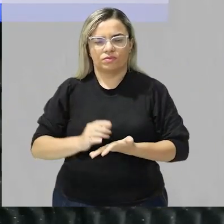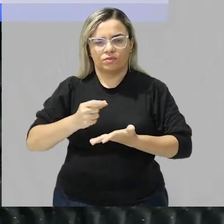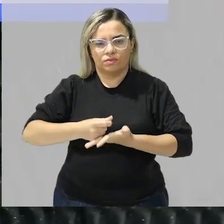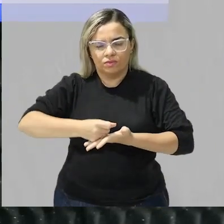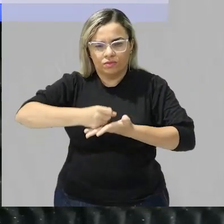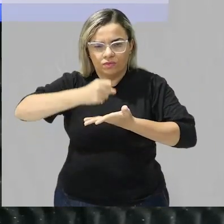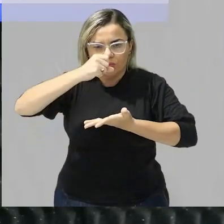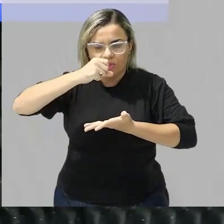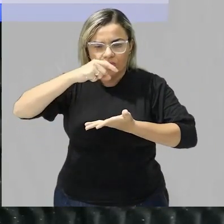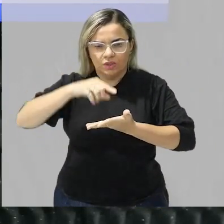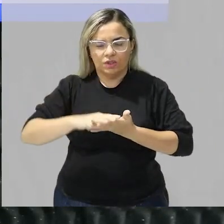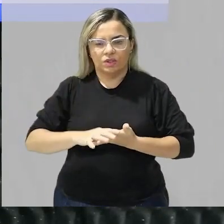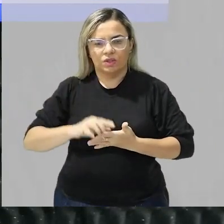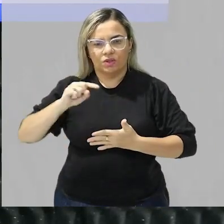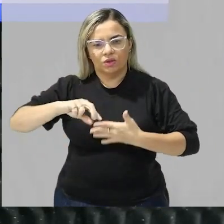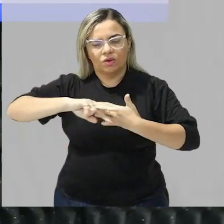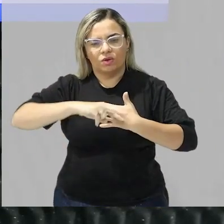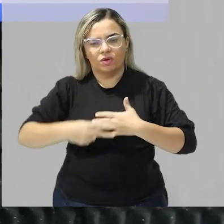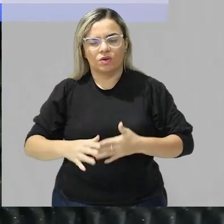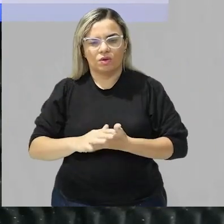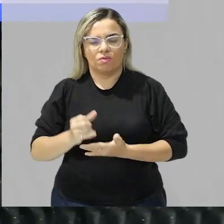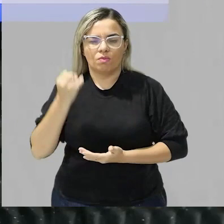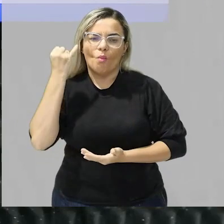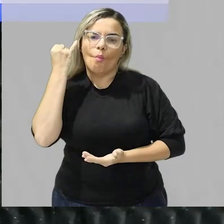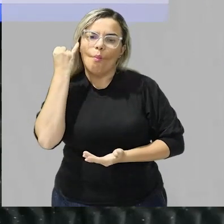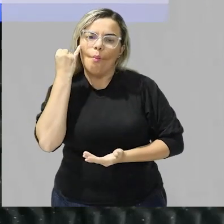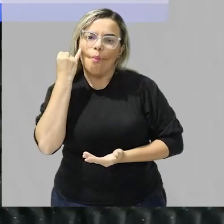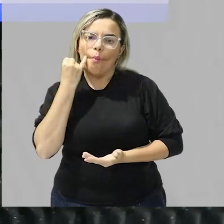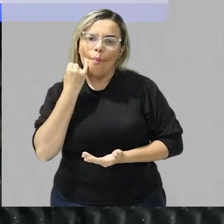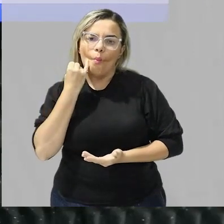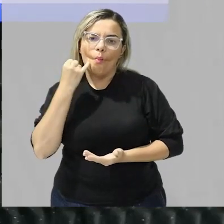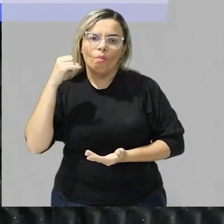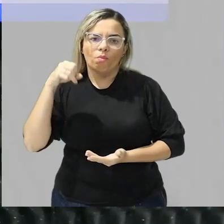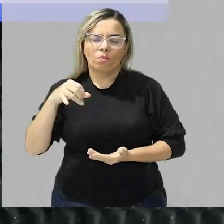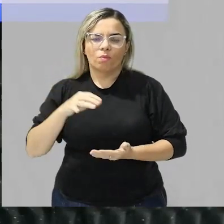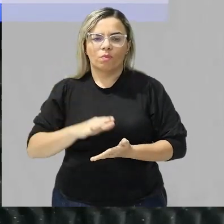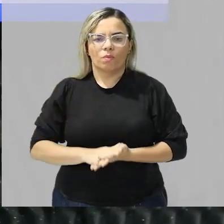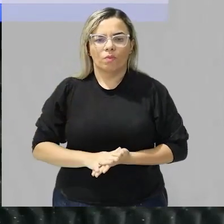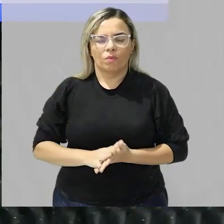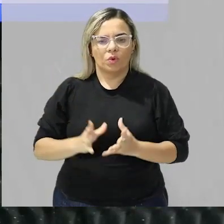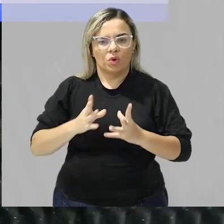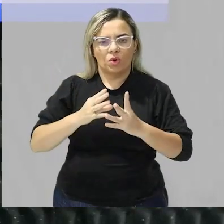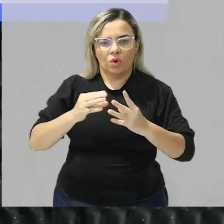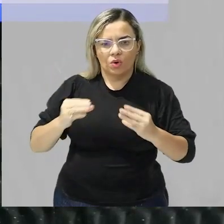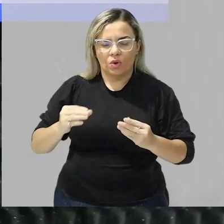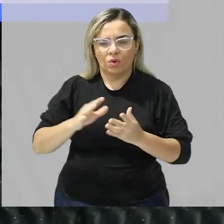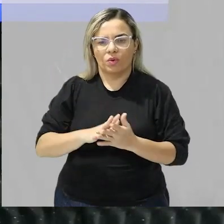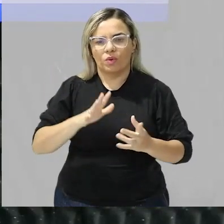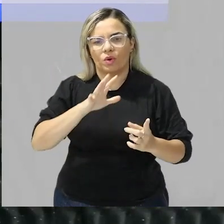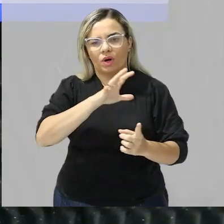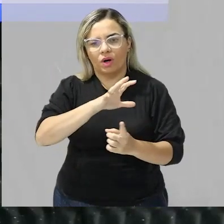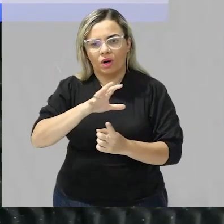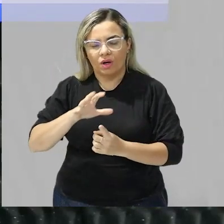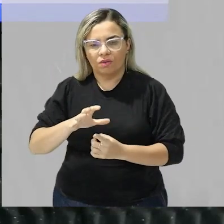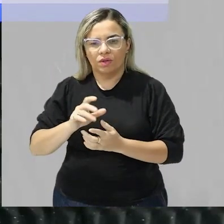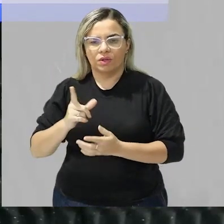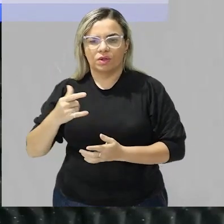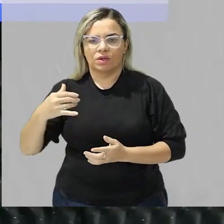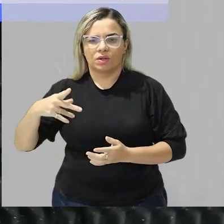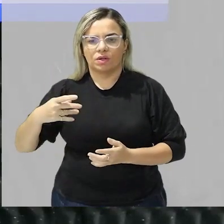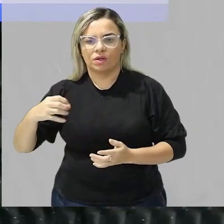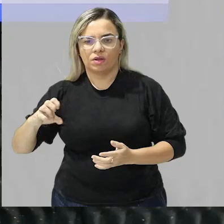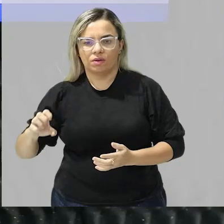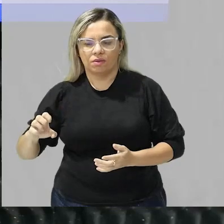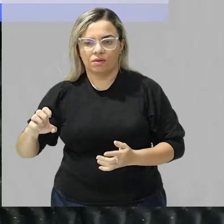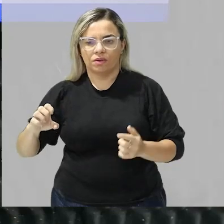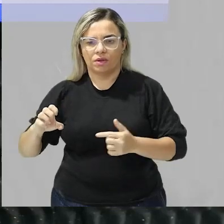provoca perda de peso por inibir a ação da lipase pessoal e ele diz o seguinte ele ainda